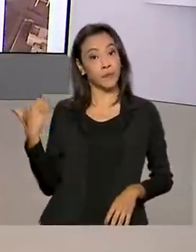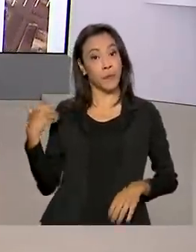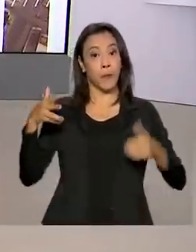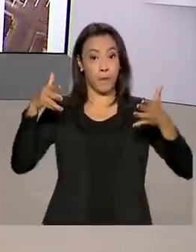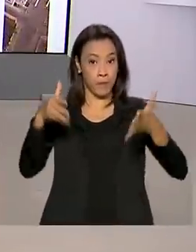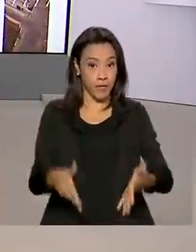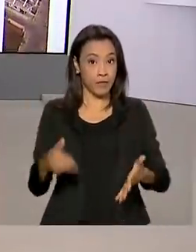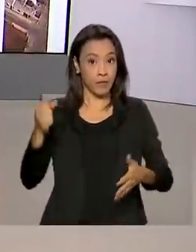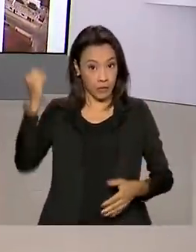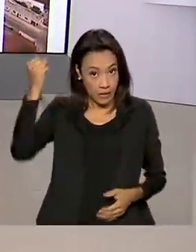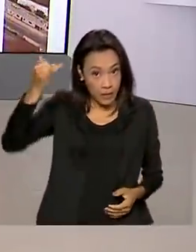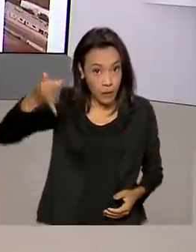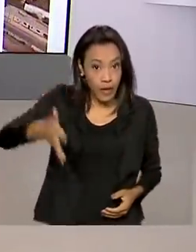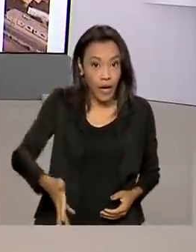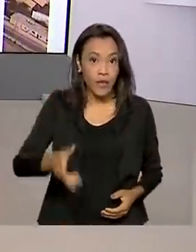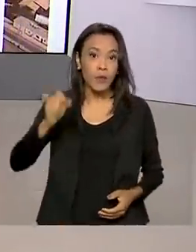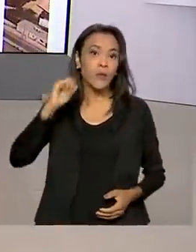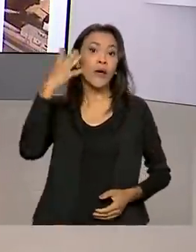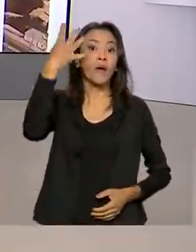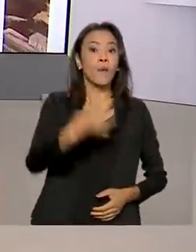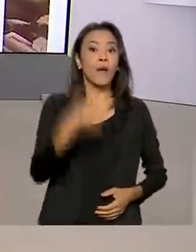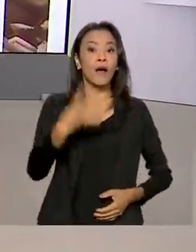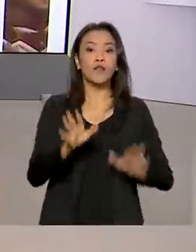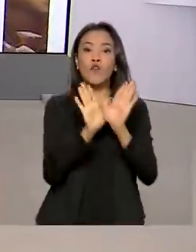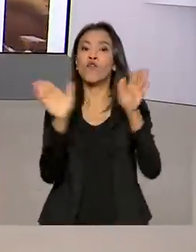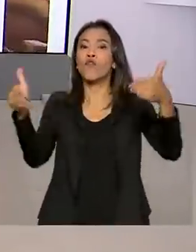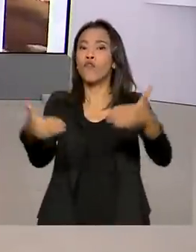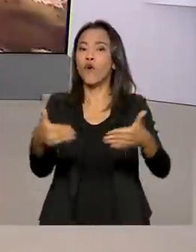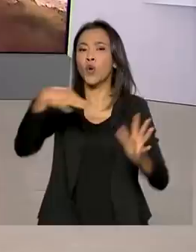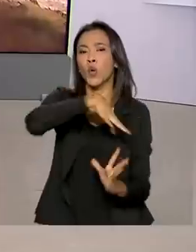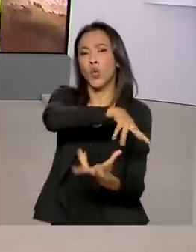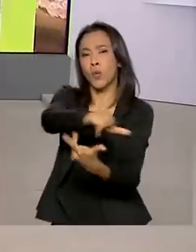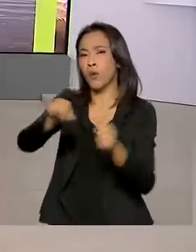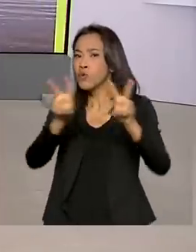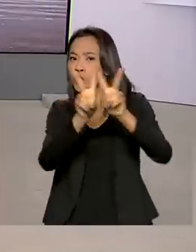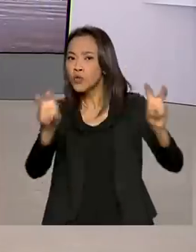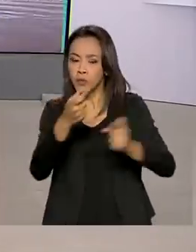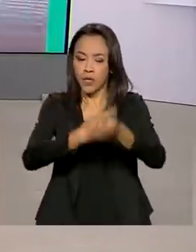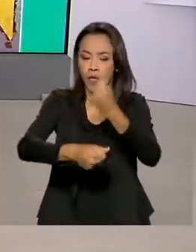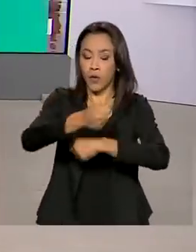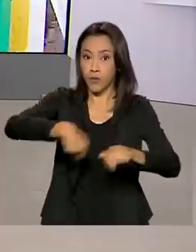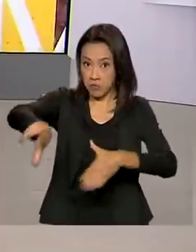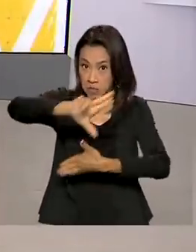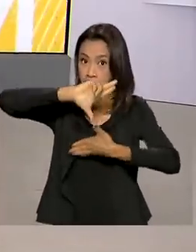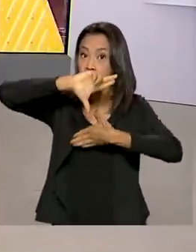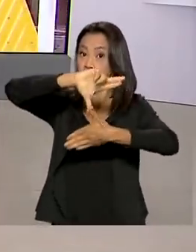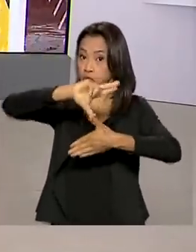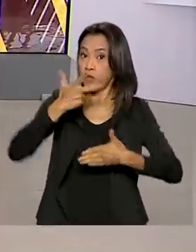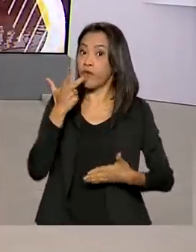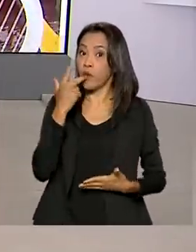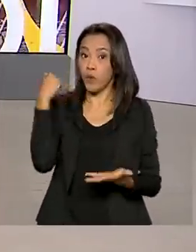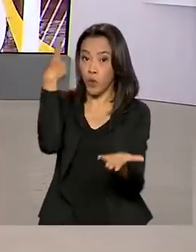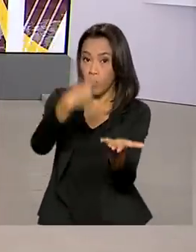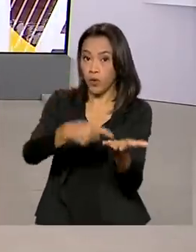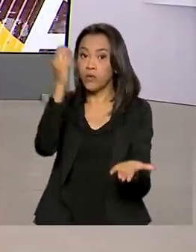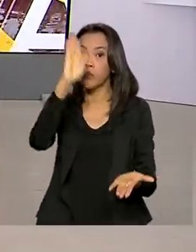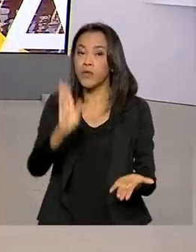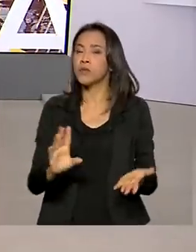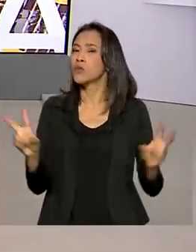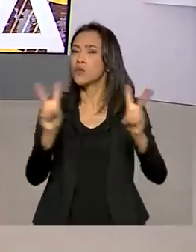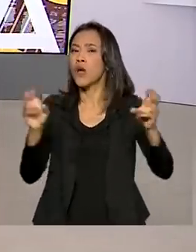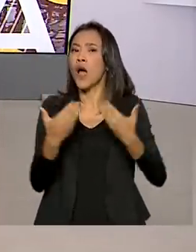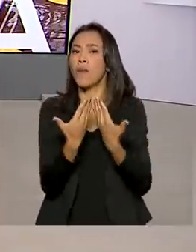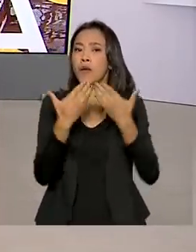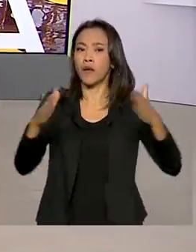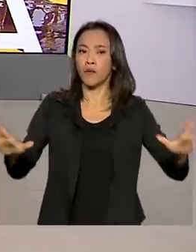madrugada da quarta edição do Fórum Global de Negócios da América Latina e destacou o compromisso do Brasil na abertura da